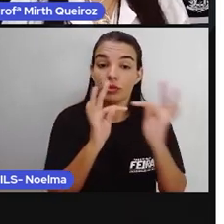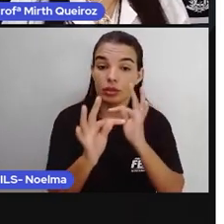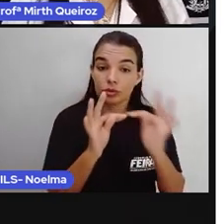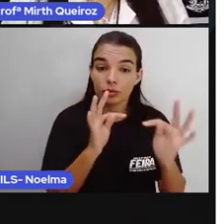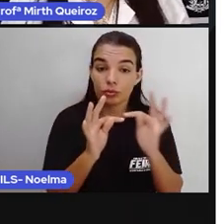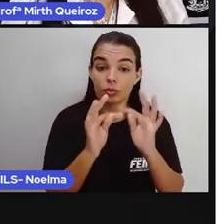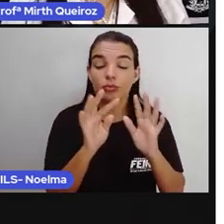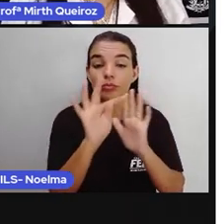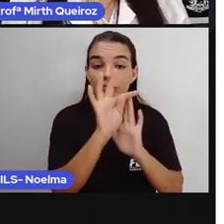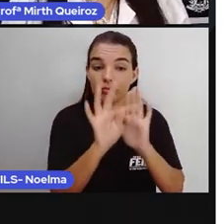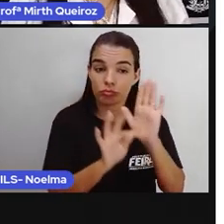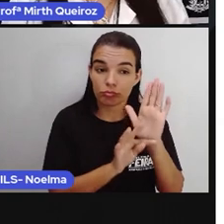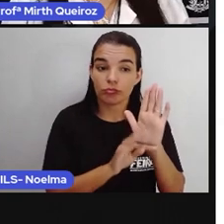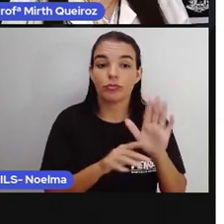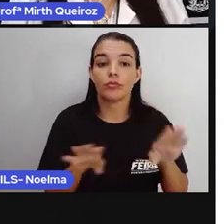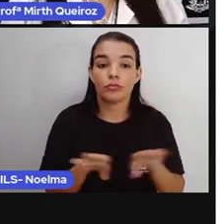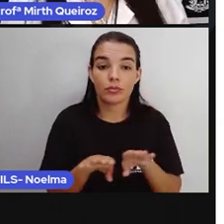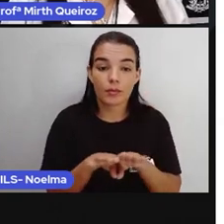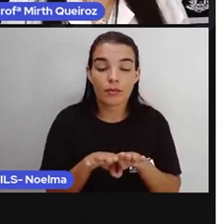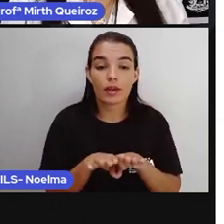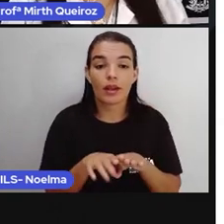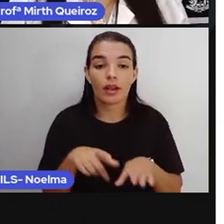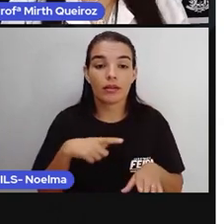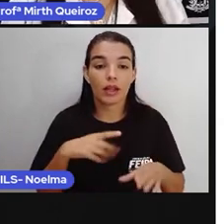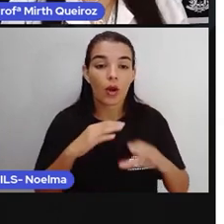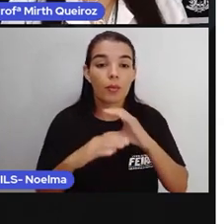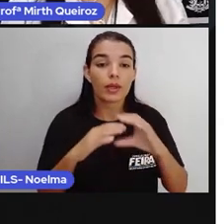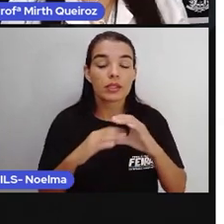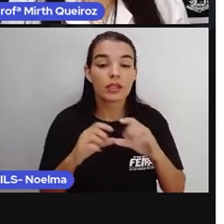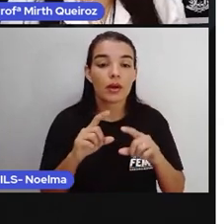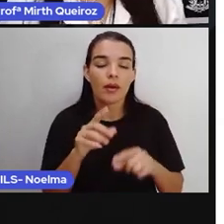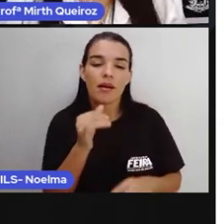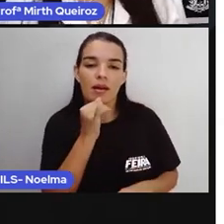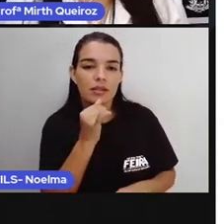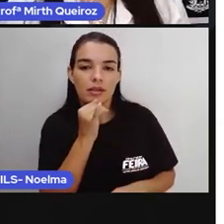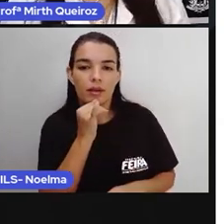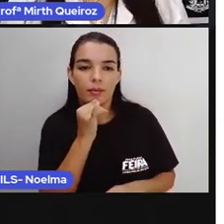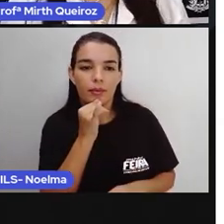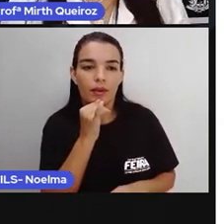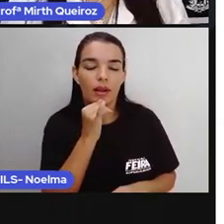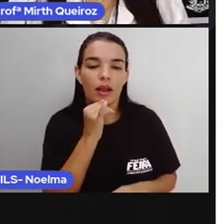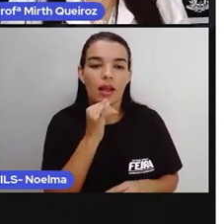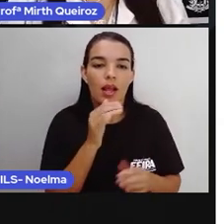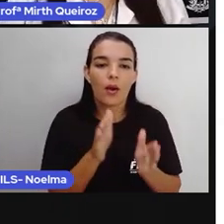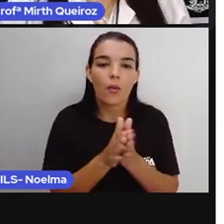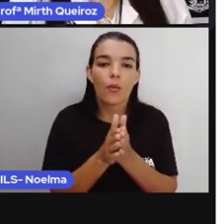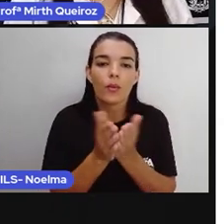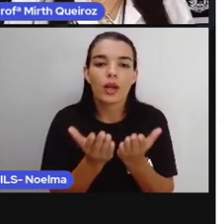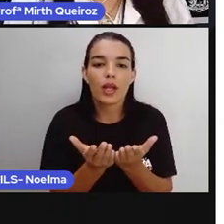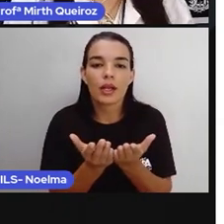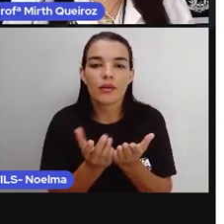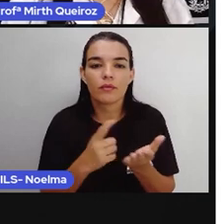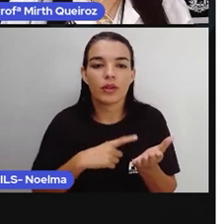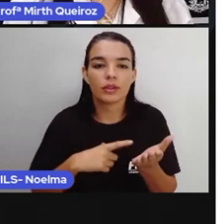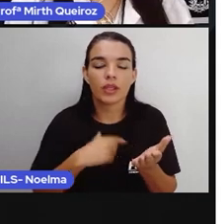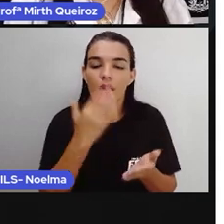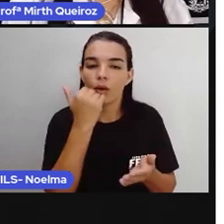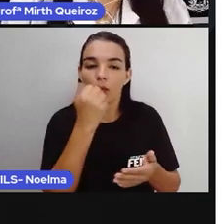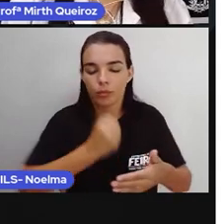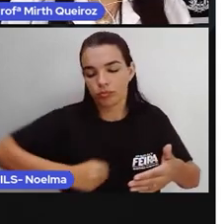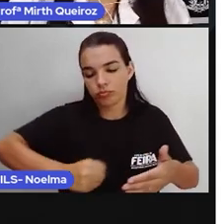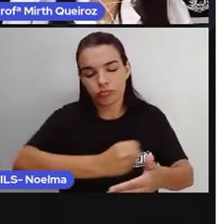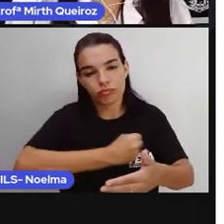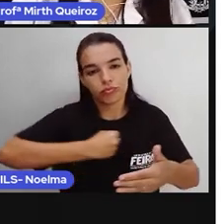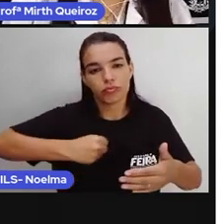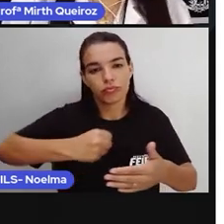comunicação. Por exemplo, uma receita, um litro de receita é um tipo de gênero textual. Uma fábula, um livro que